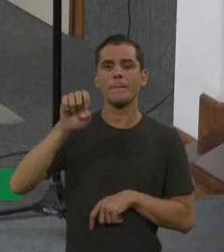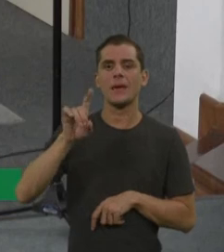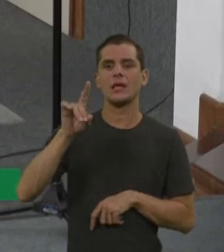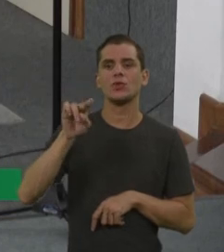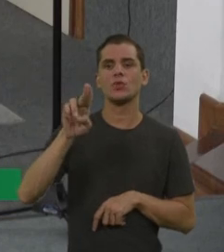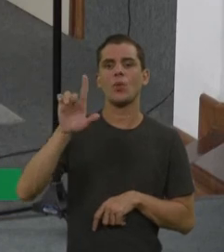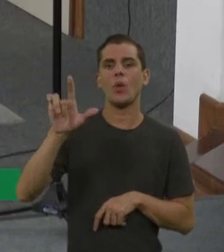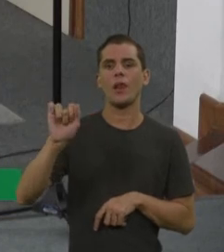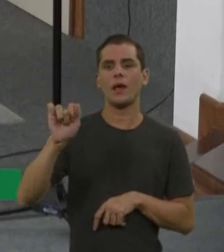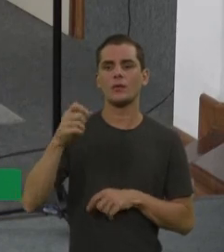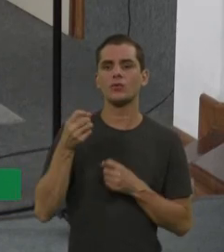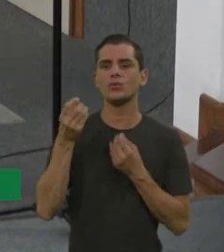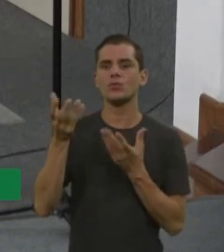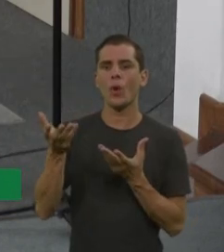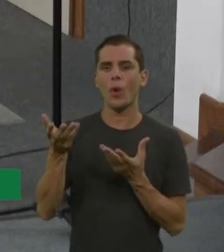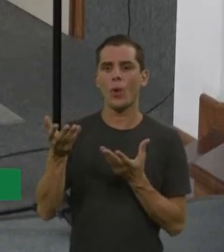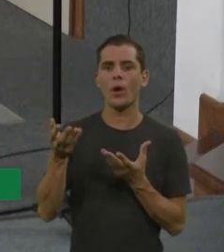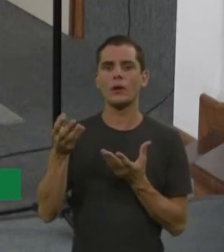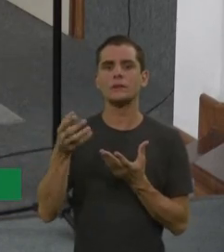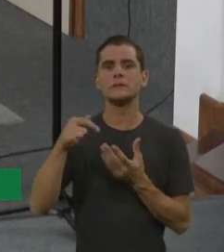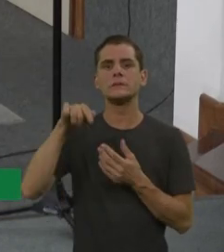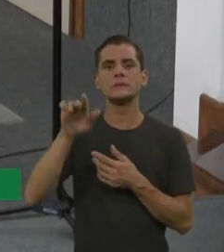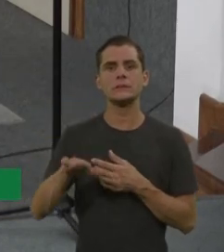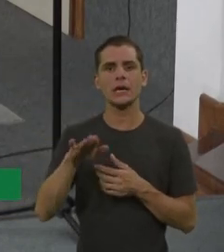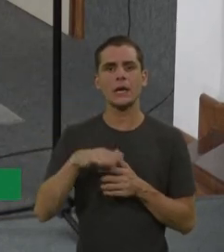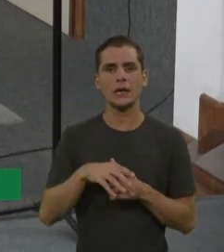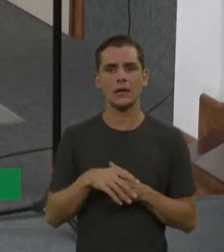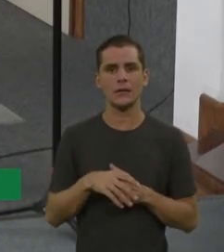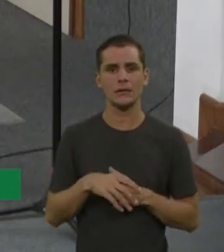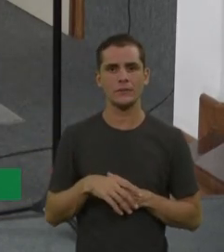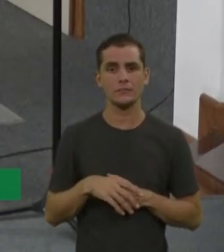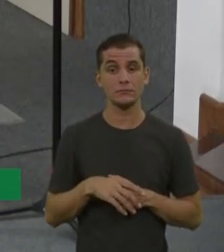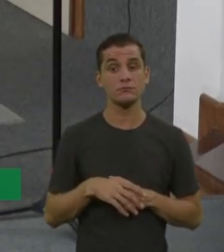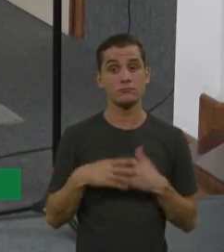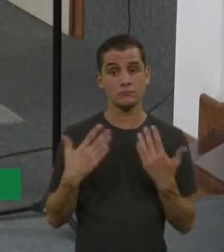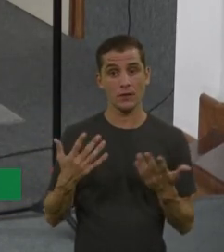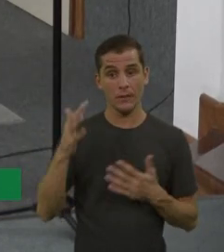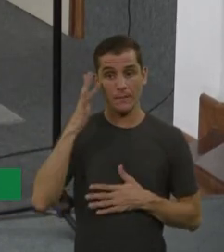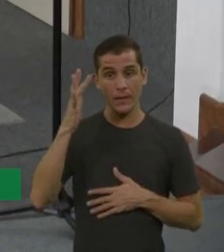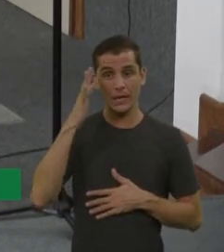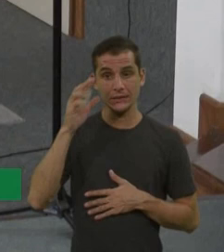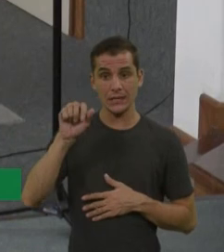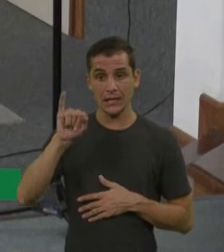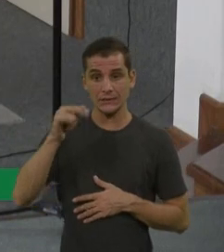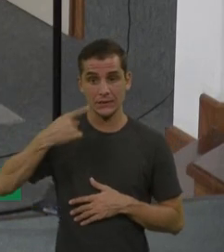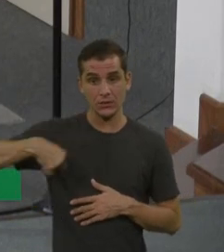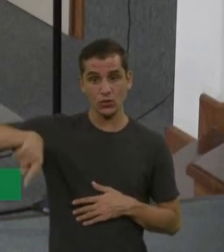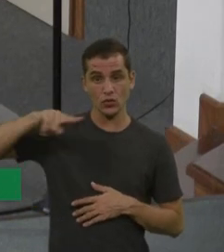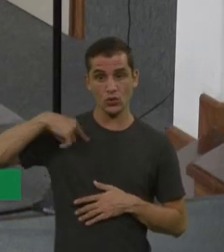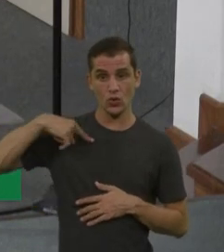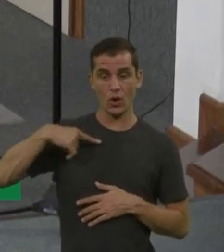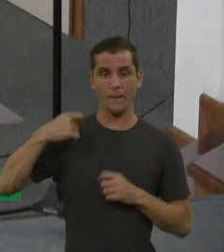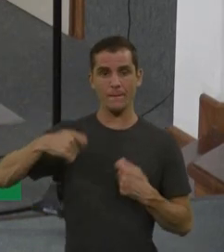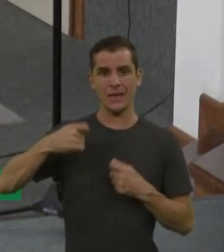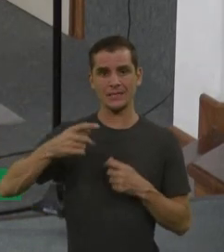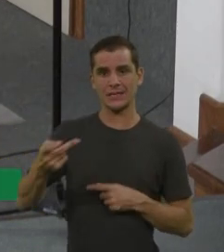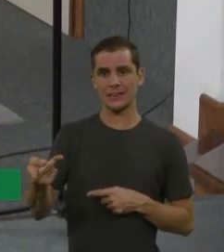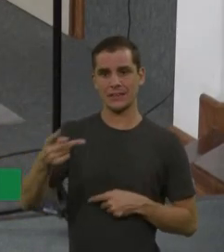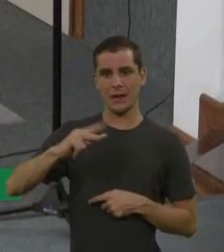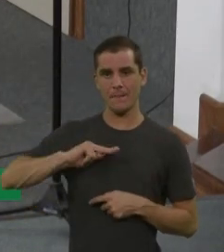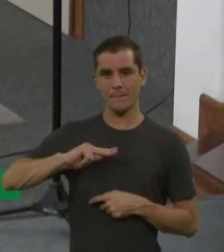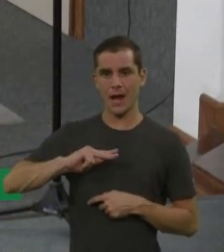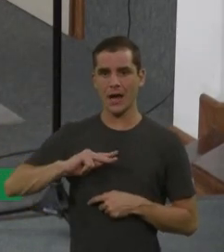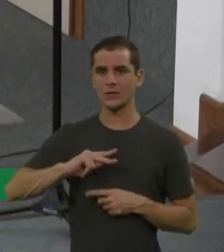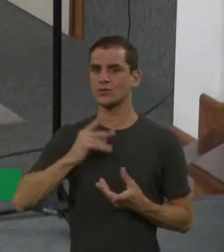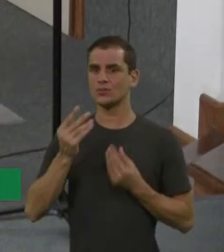Ou seja, ainda bem, Ou seja, se a gente precisar de um transplante aqui, todo mundo morre, certo? Porque a gente não vai achar doador